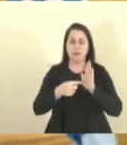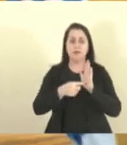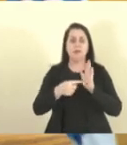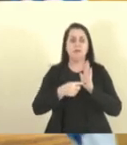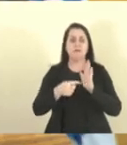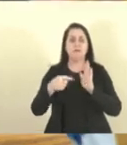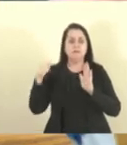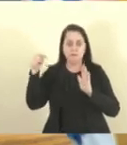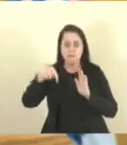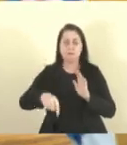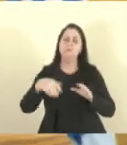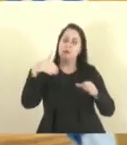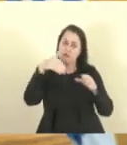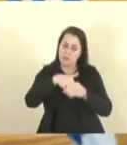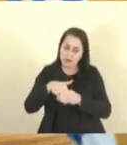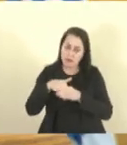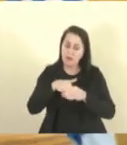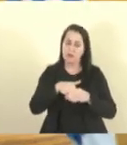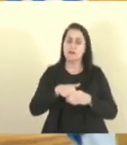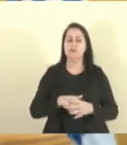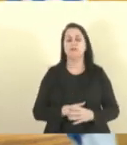o plenário para votar,